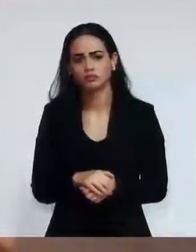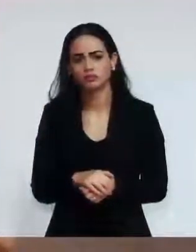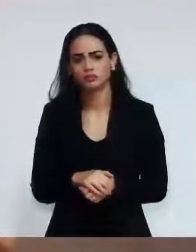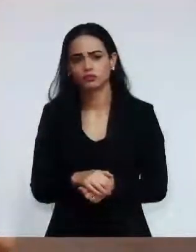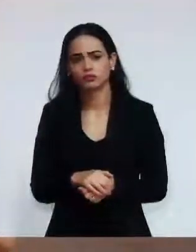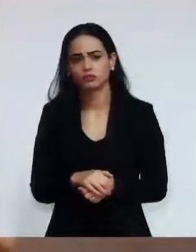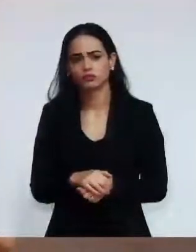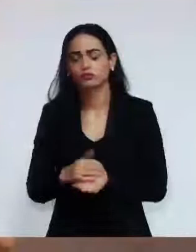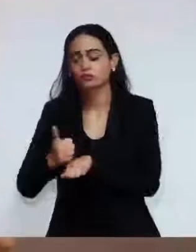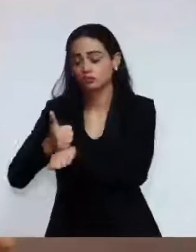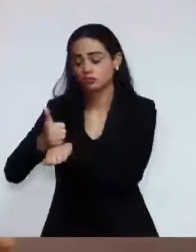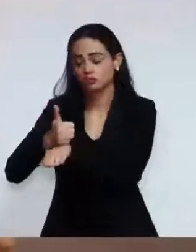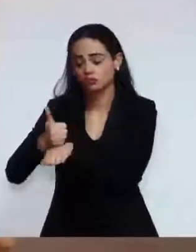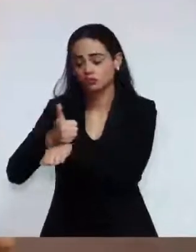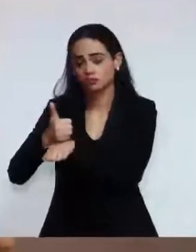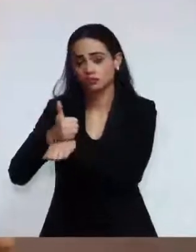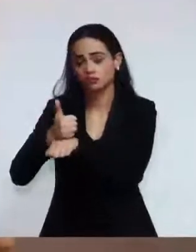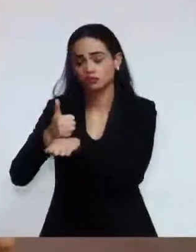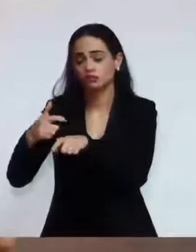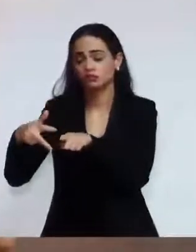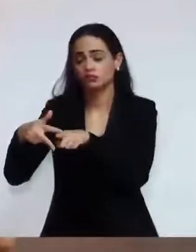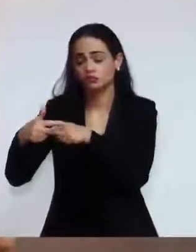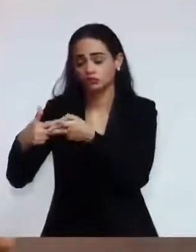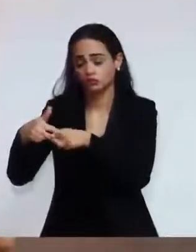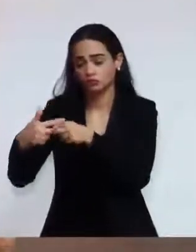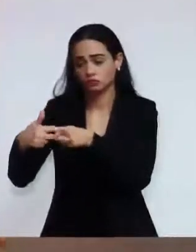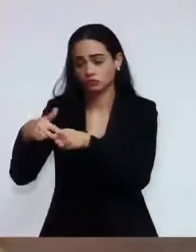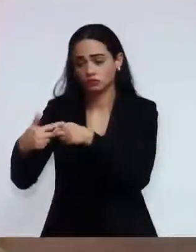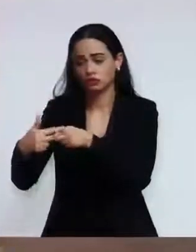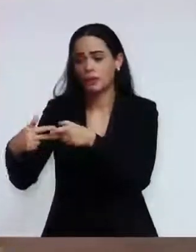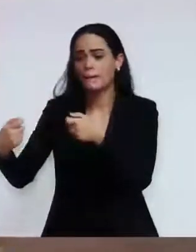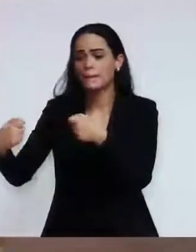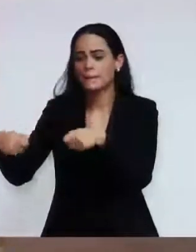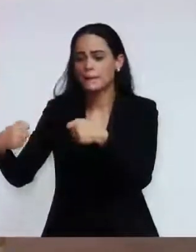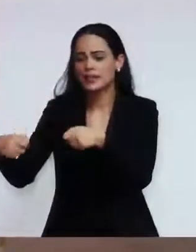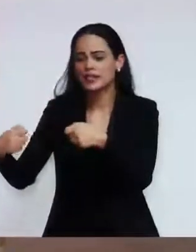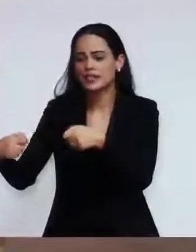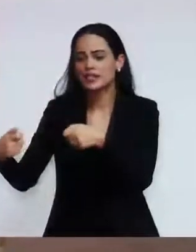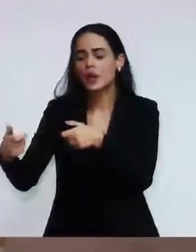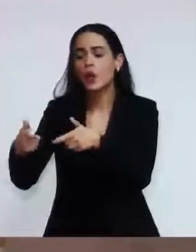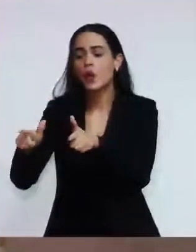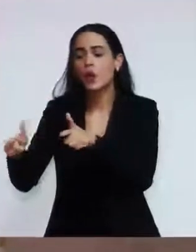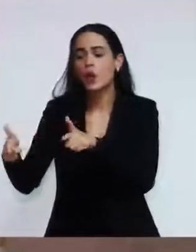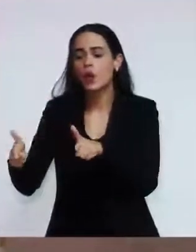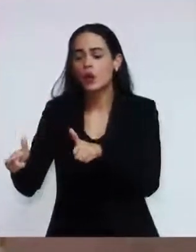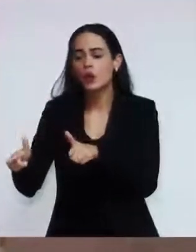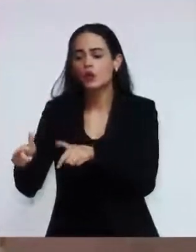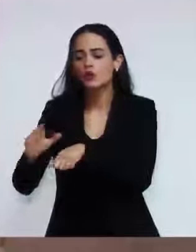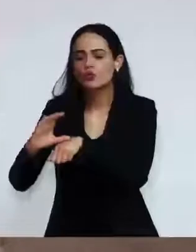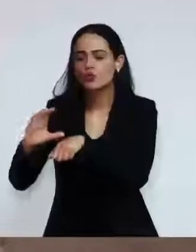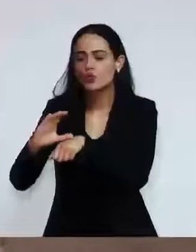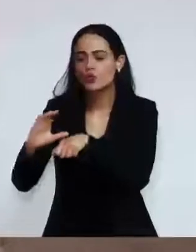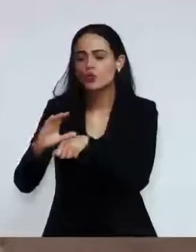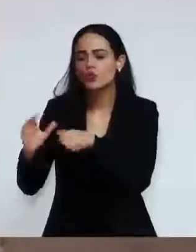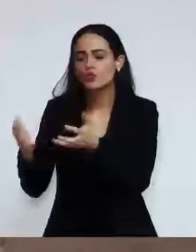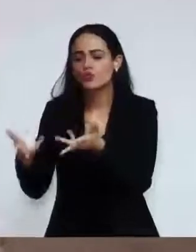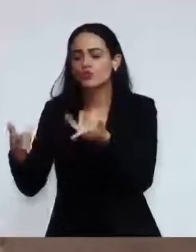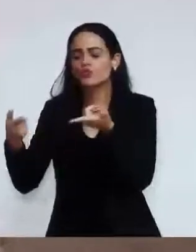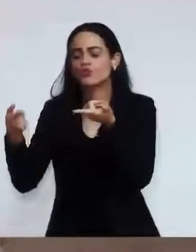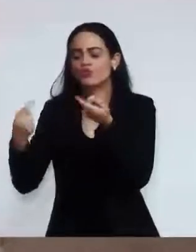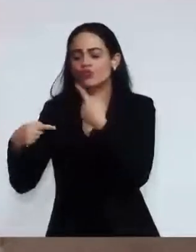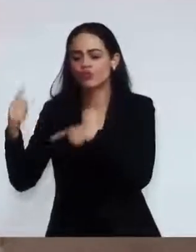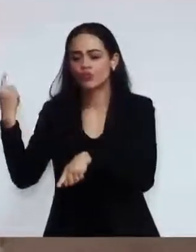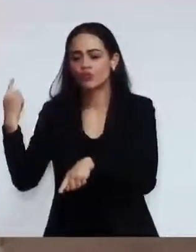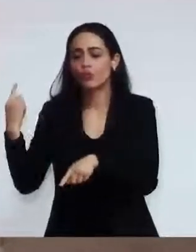um pouco mais antigo, precisamos atualizar os mecânicos da nossa prefeitura, um lugar de qualidade para que ele